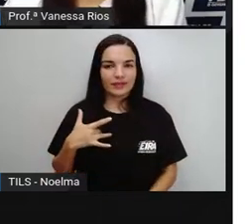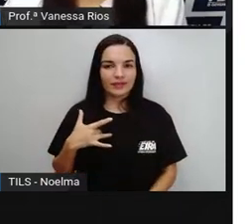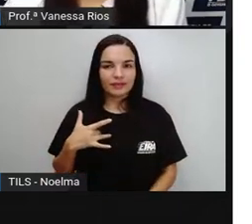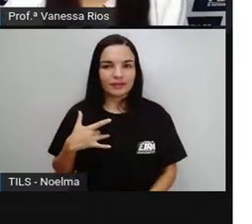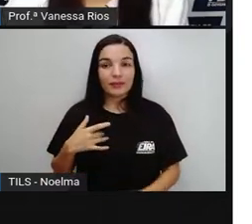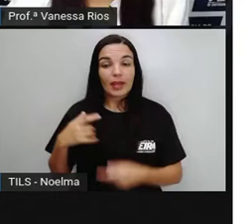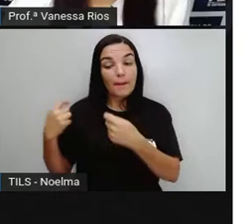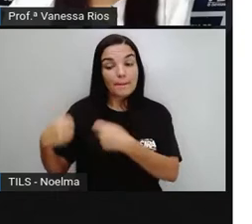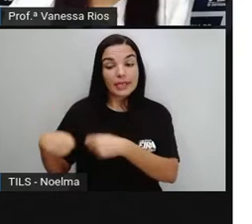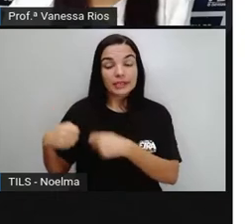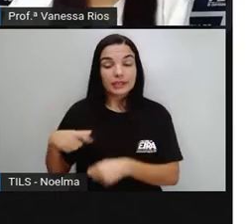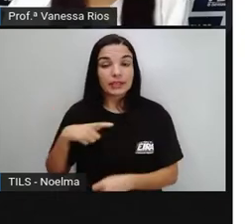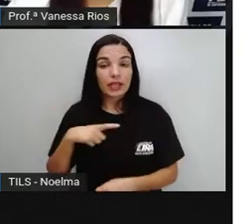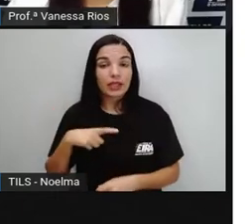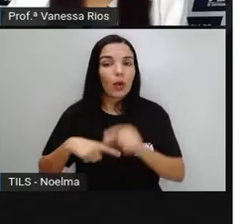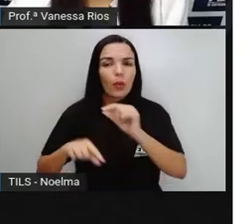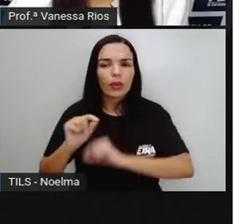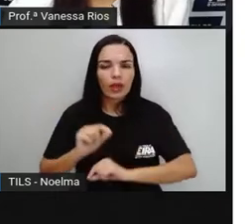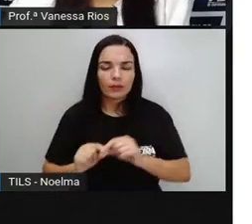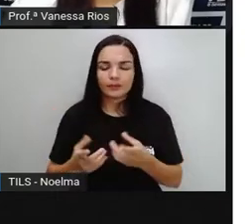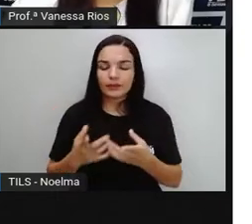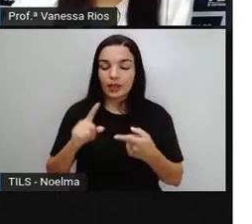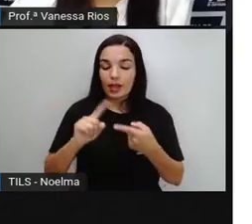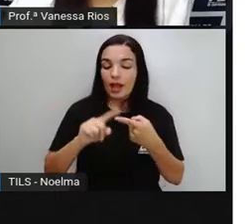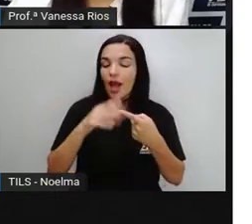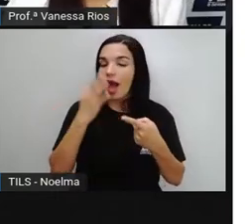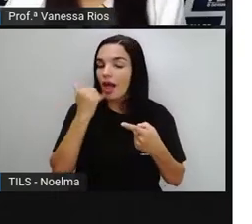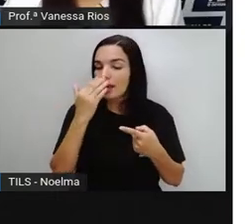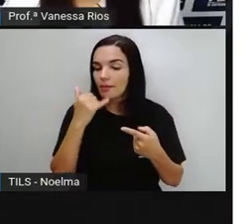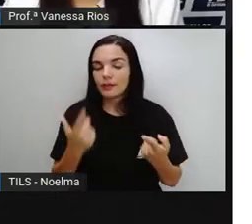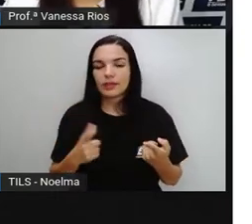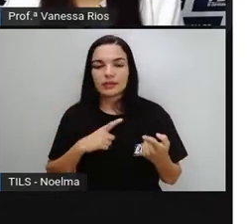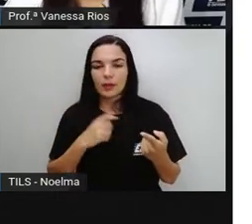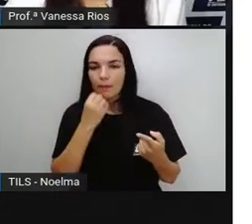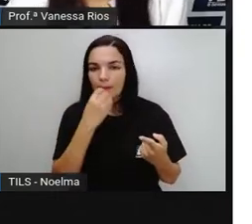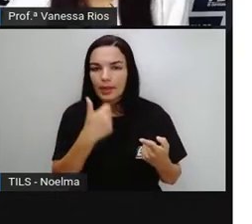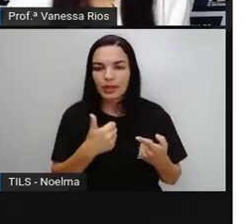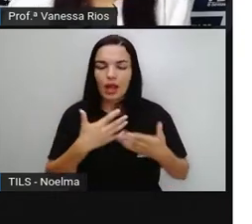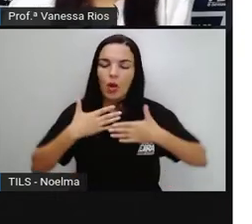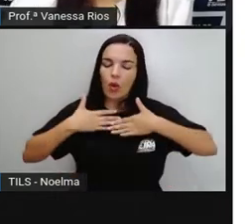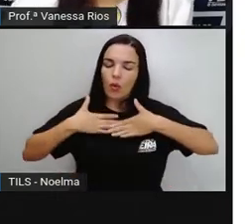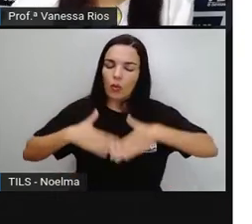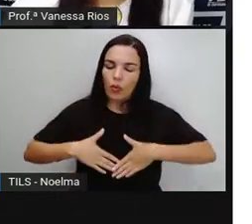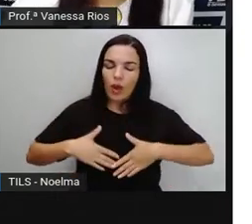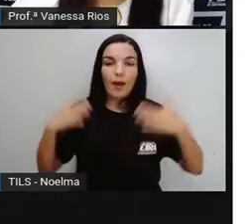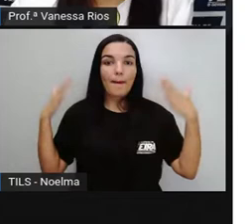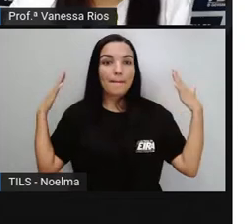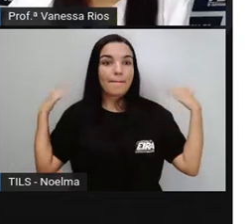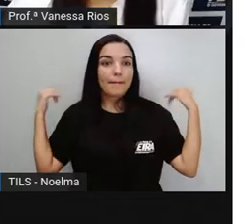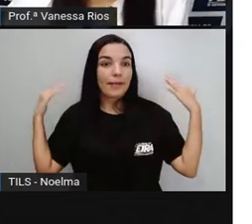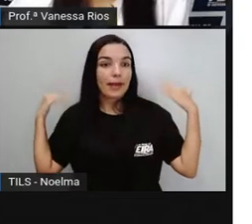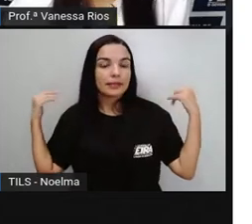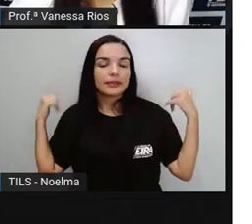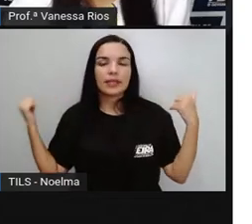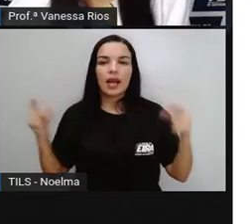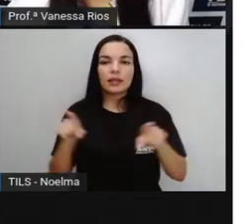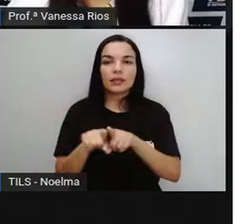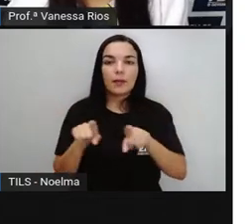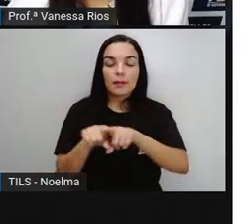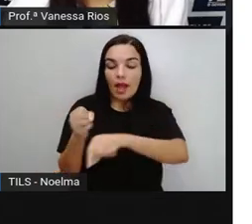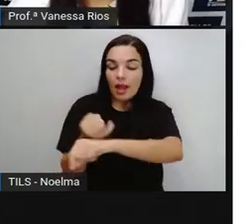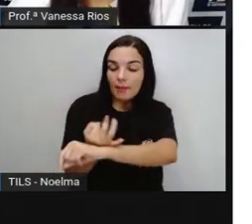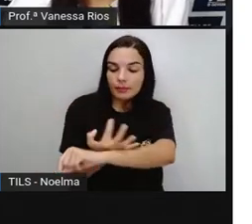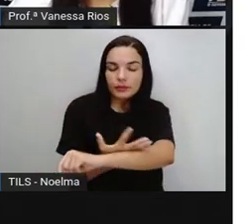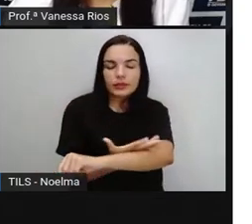precisa Estar bem Em sua alimentação Em seu descanso Em seu lazer Estar bem Emocionalmente E isso vai